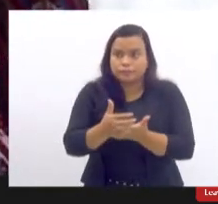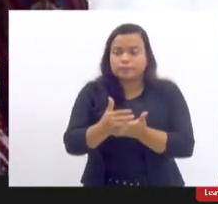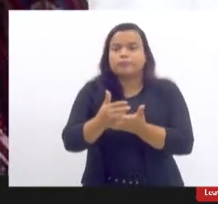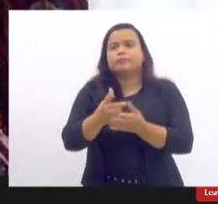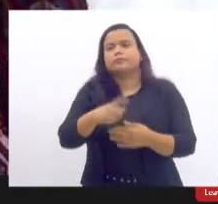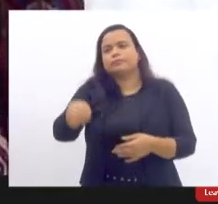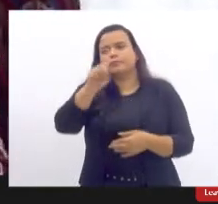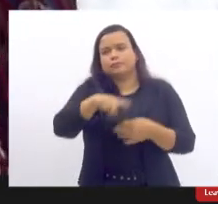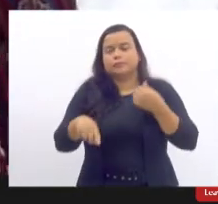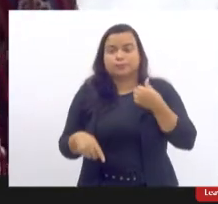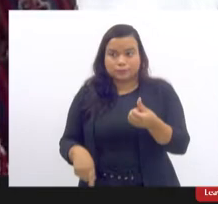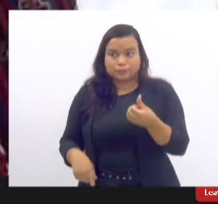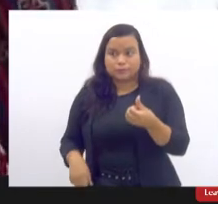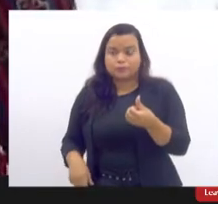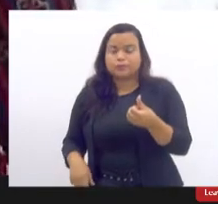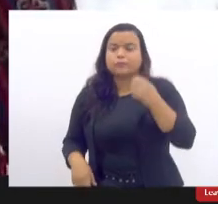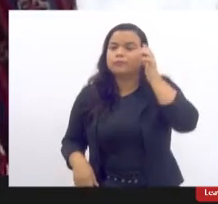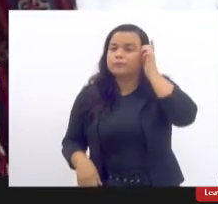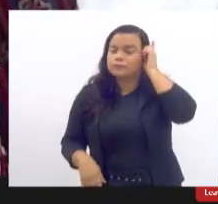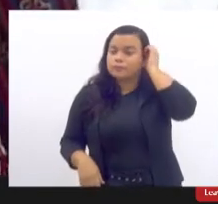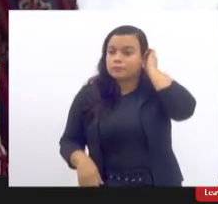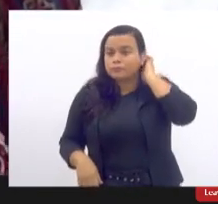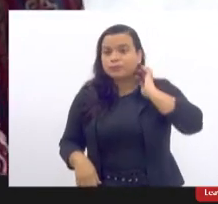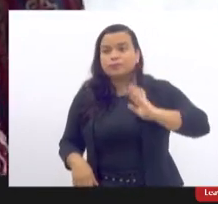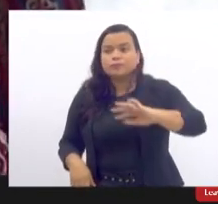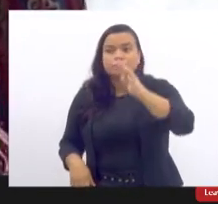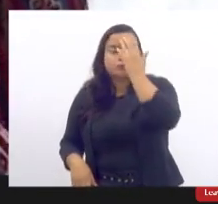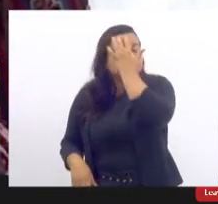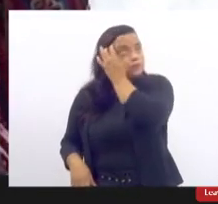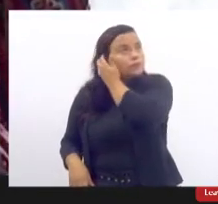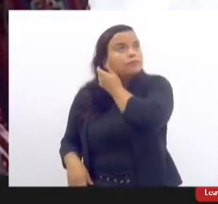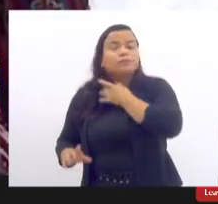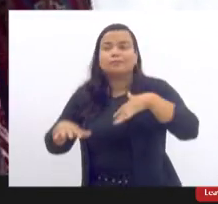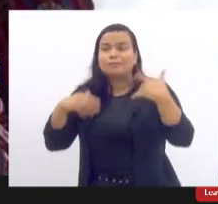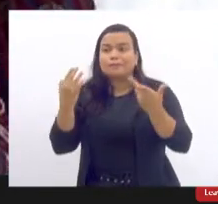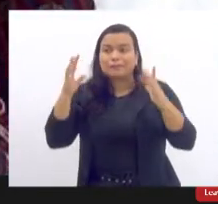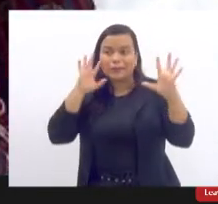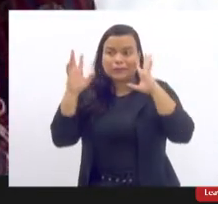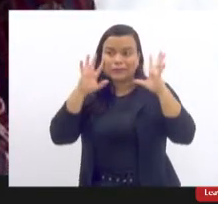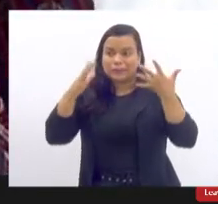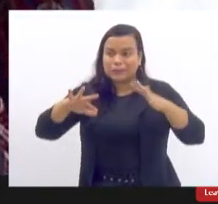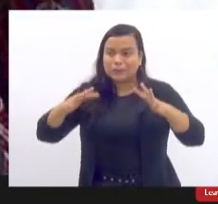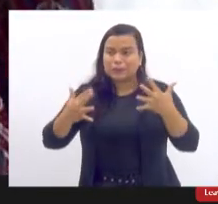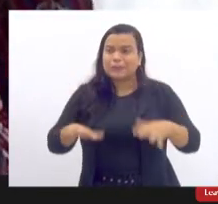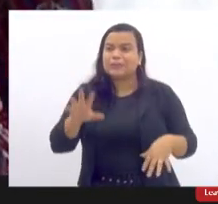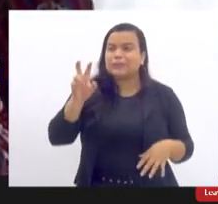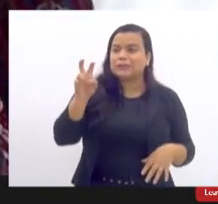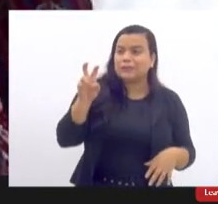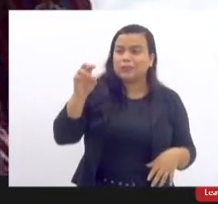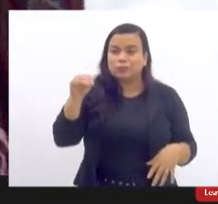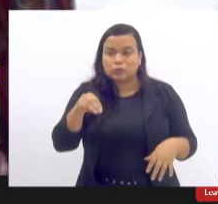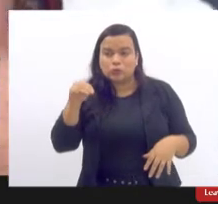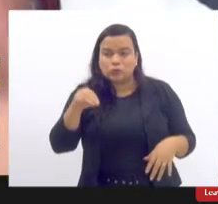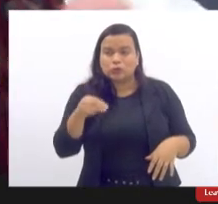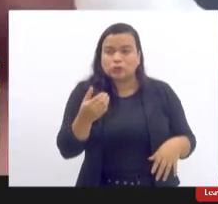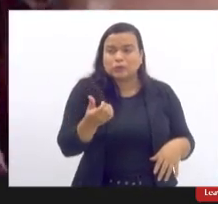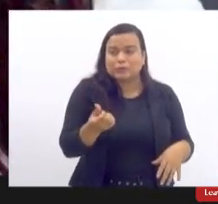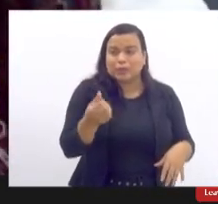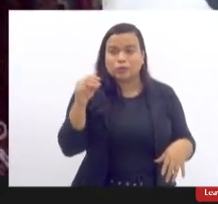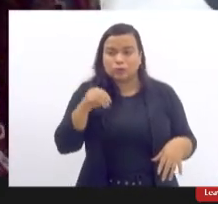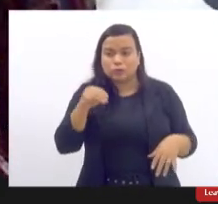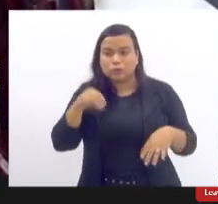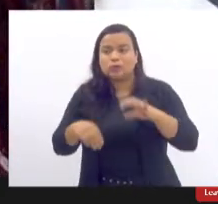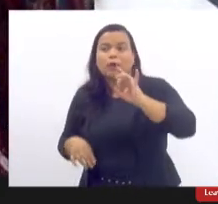vocês seis aqui. Então, eu estava pensando um tempo em torno de cinco minutos, seis minutos, para